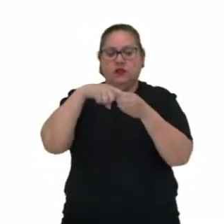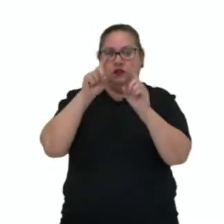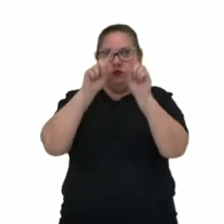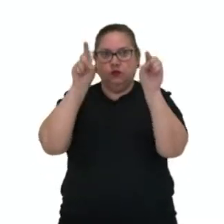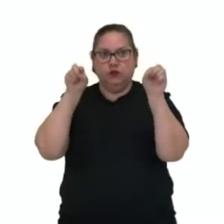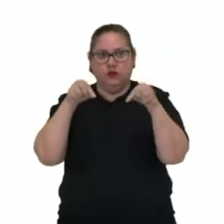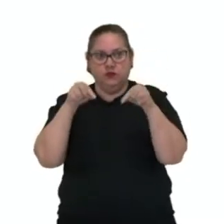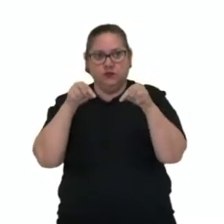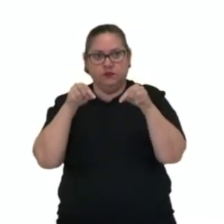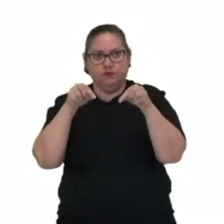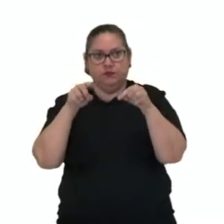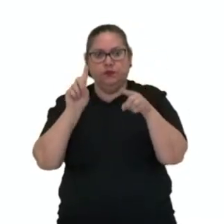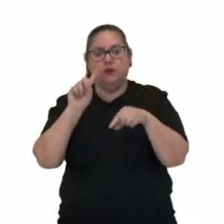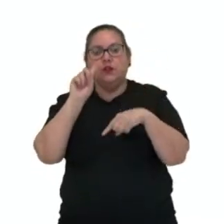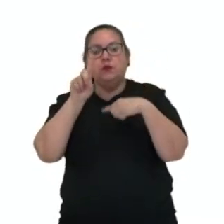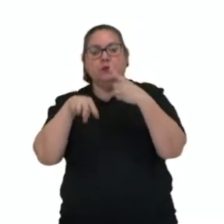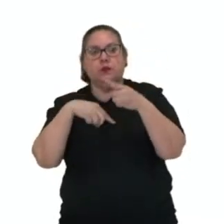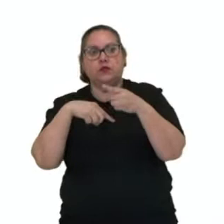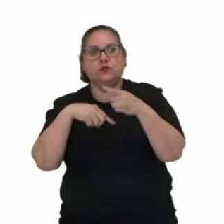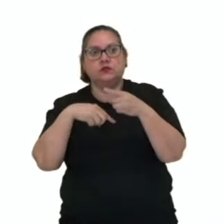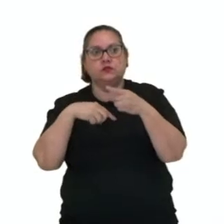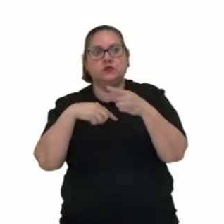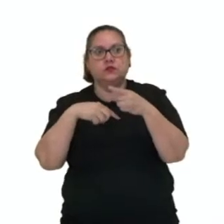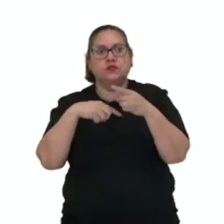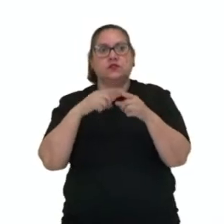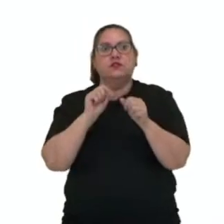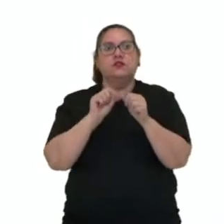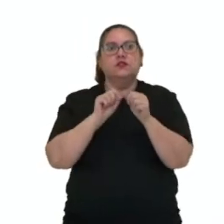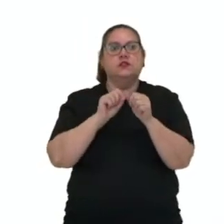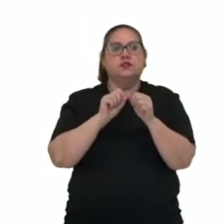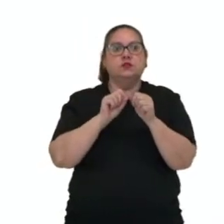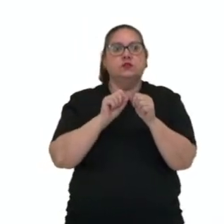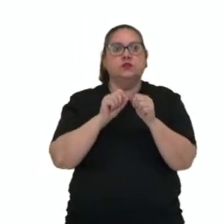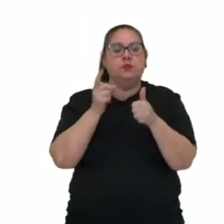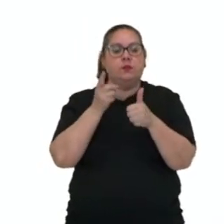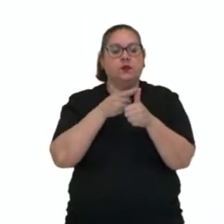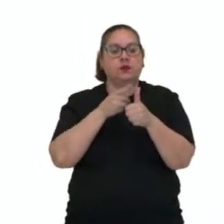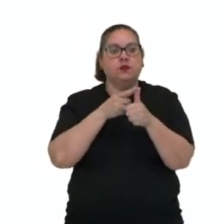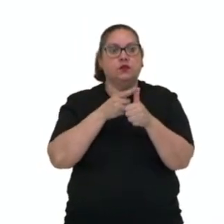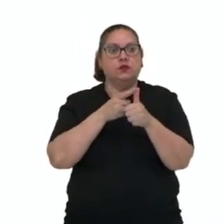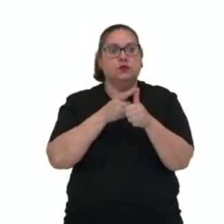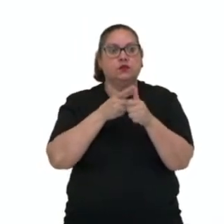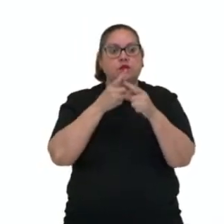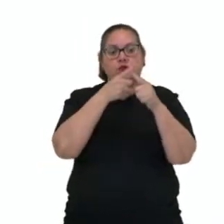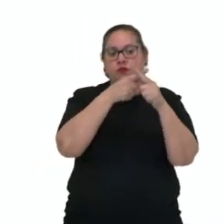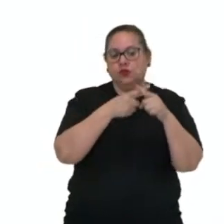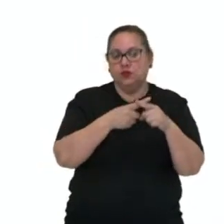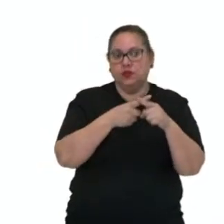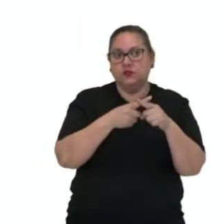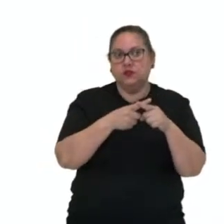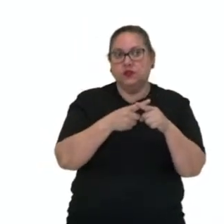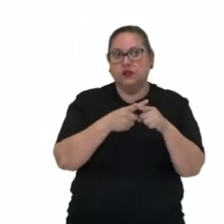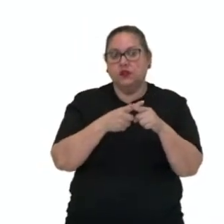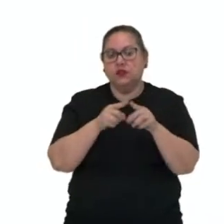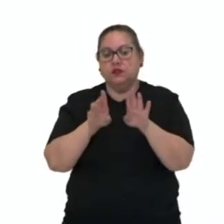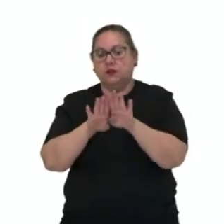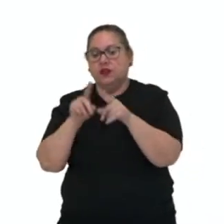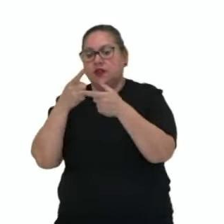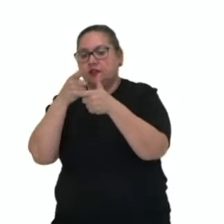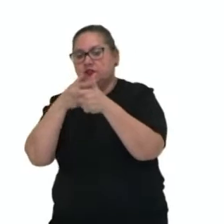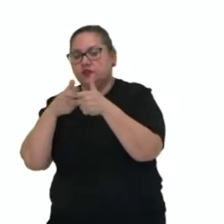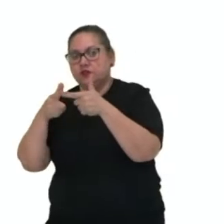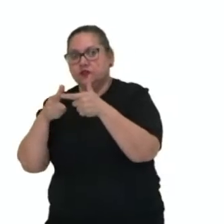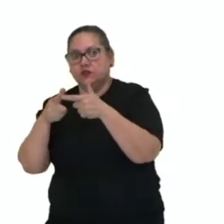do parênteses, tá? Depois, nas operações, nós temos que resolver primeiro a nossa multiplicação e a divisão